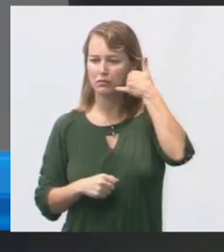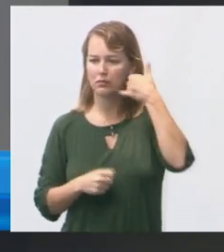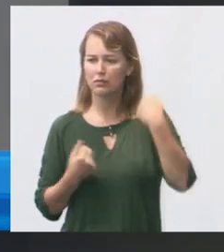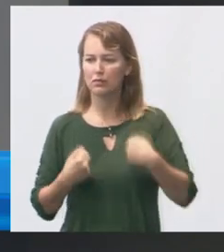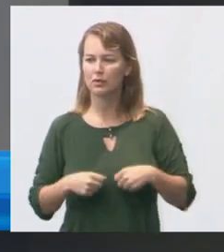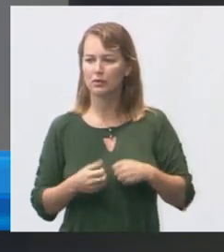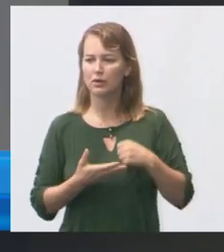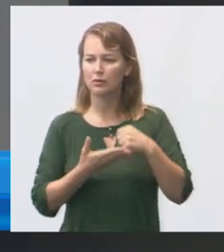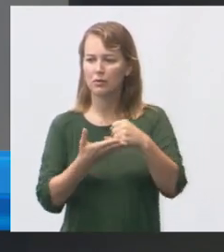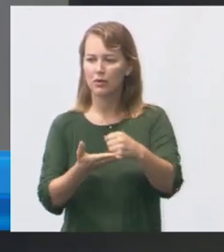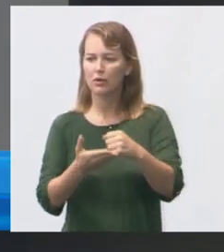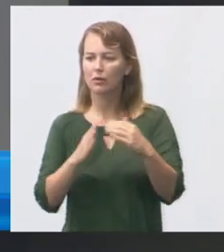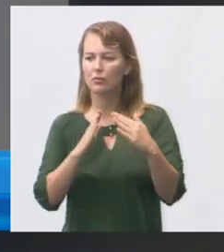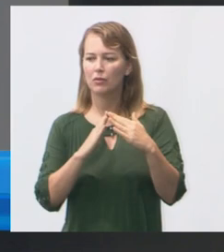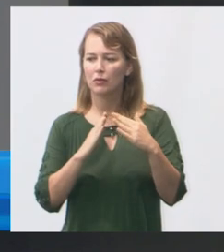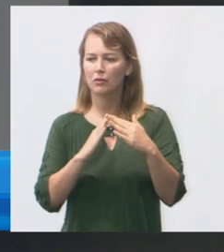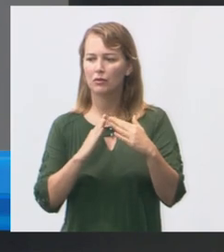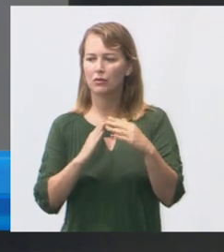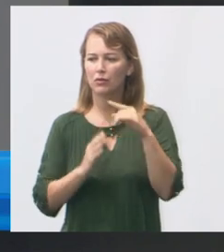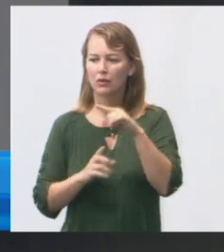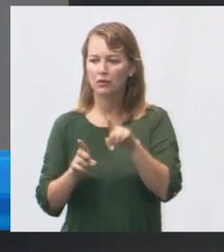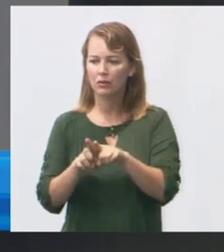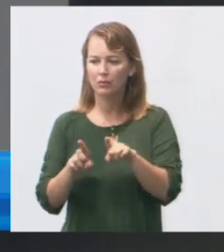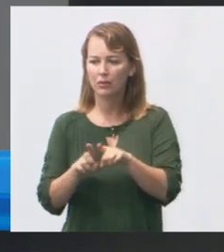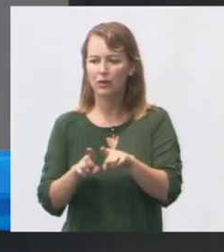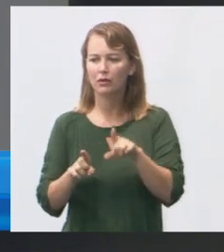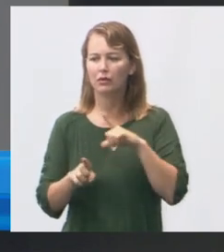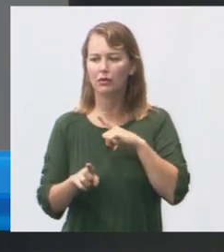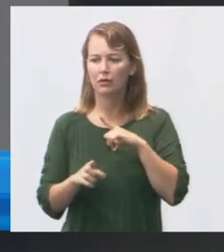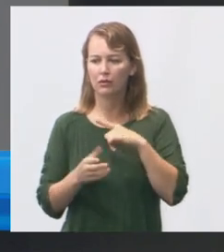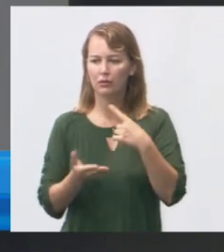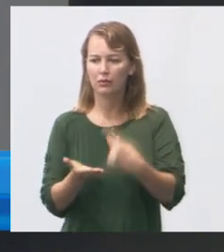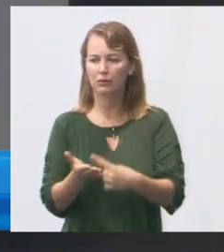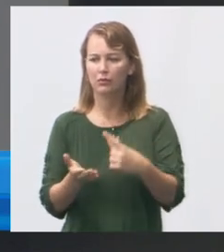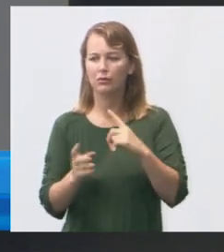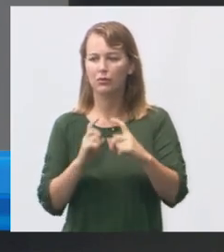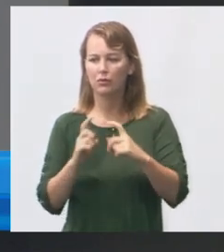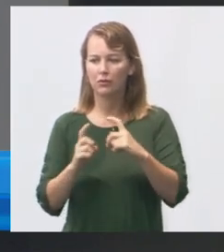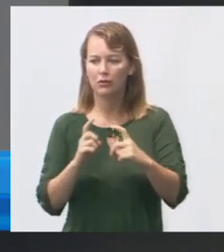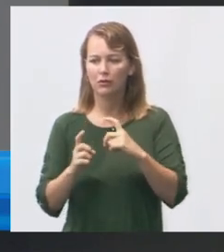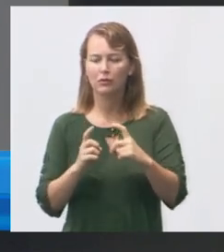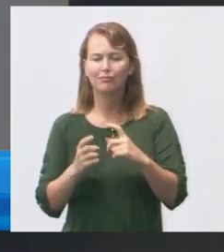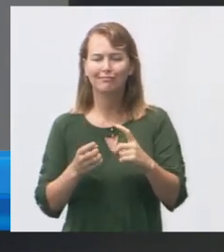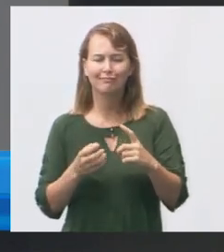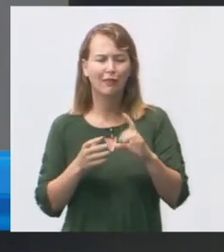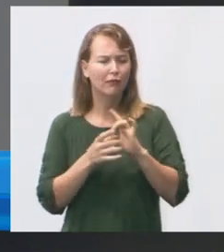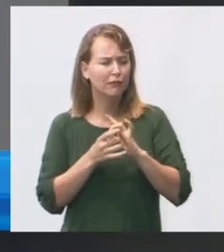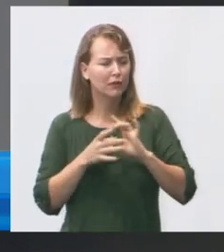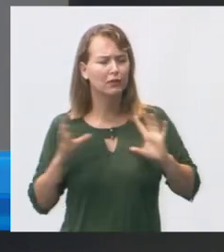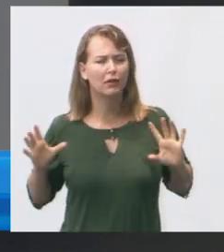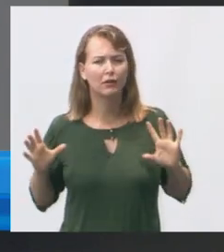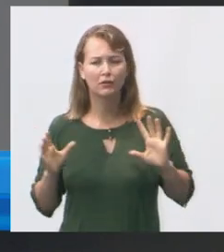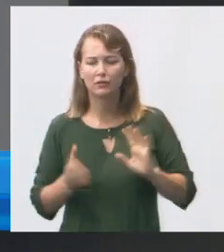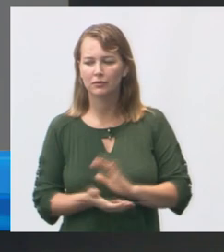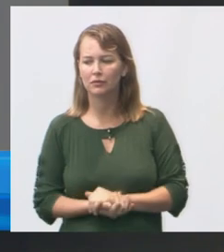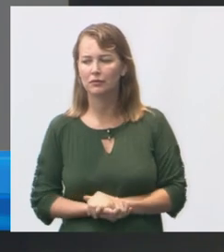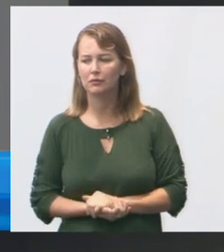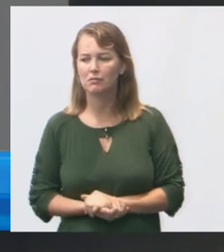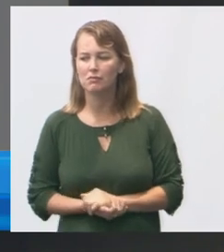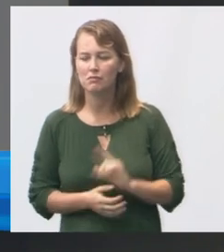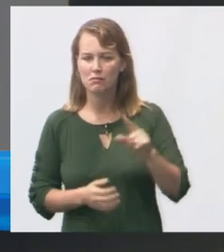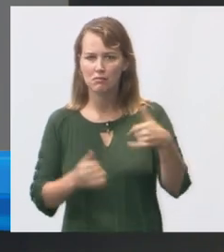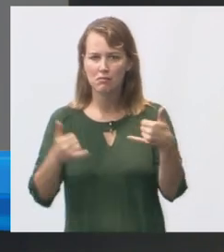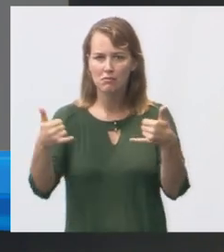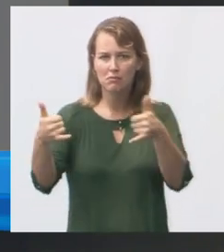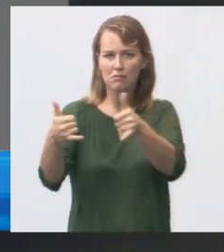eu vou atender um morador e ele também tem uma reunião fique à vontade obrigado pelo presente de vocês obrigado por ter nós vamos fazer contato para